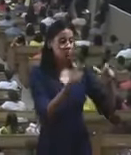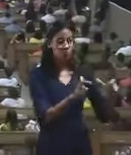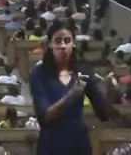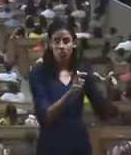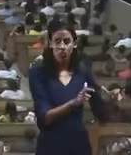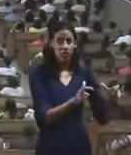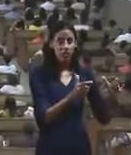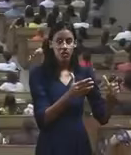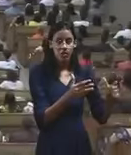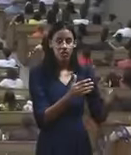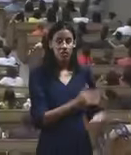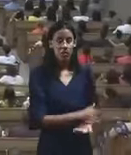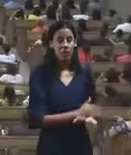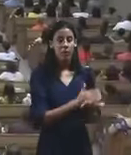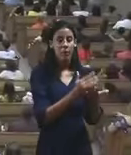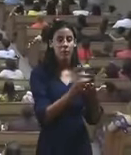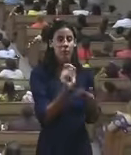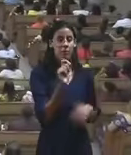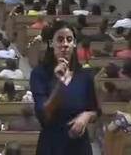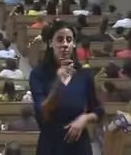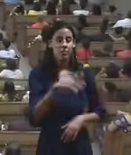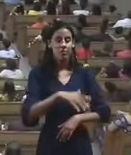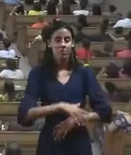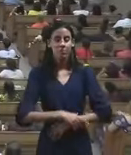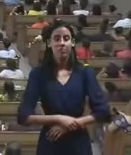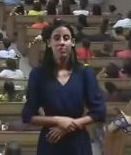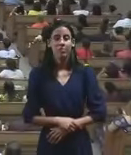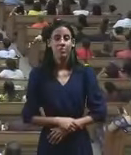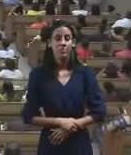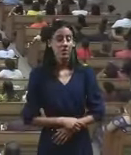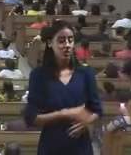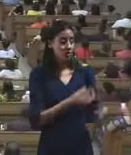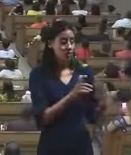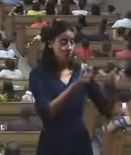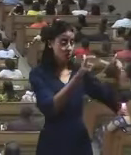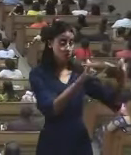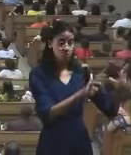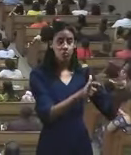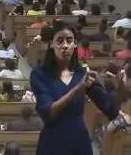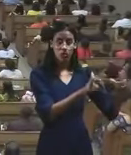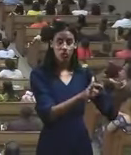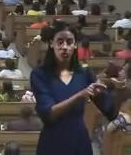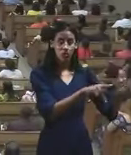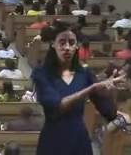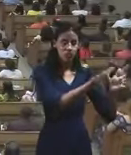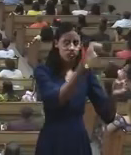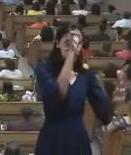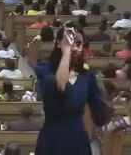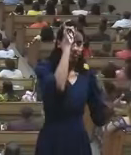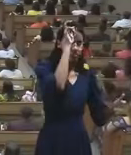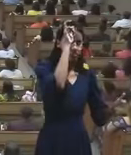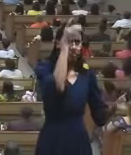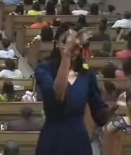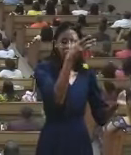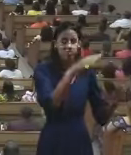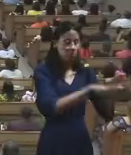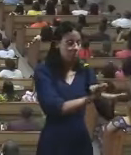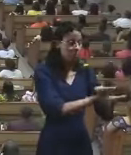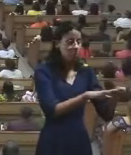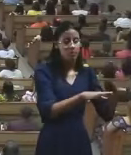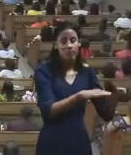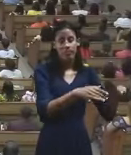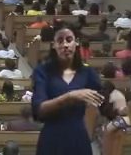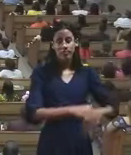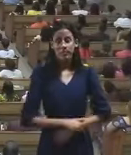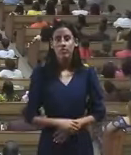a cair, diga comigo isso bem forte, a casa do diabo caiu. Vocês